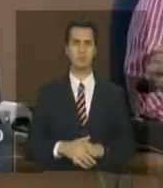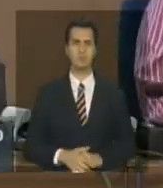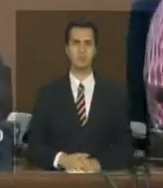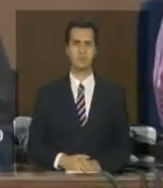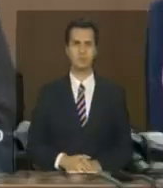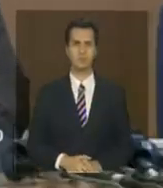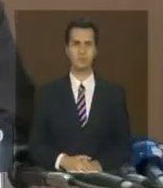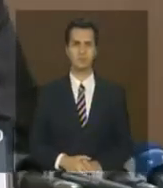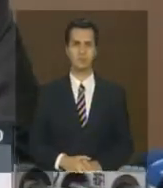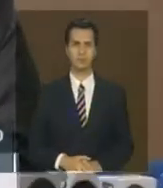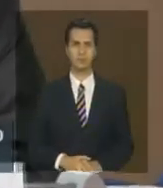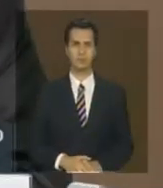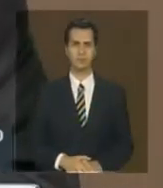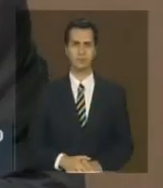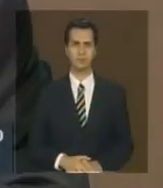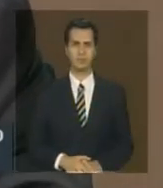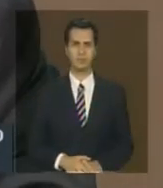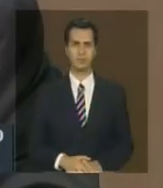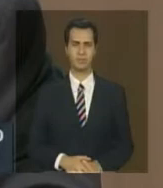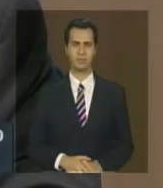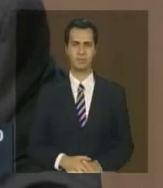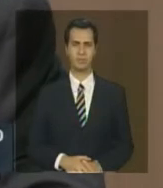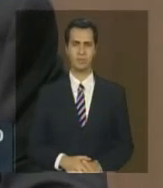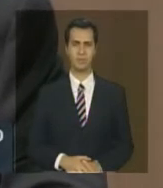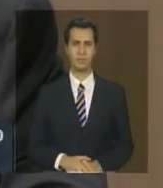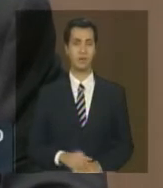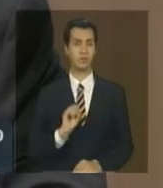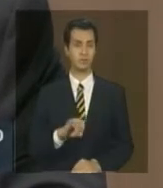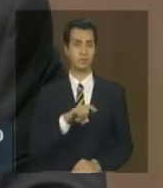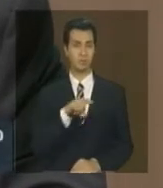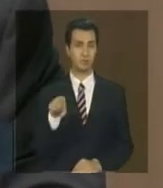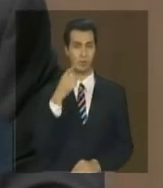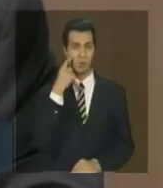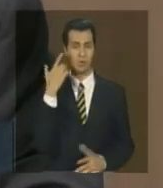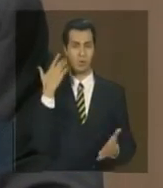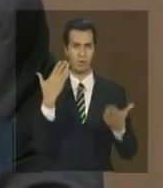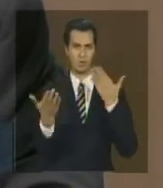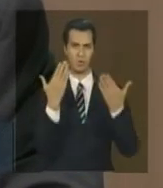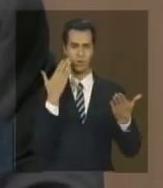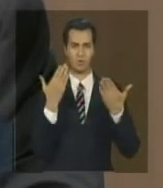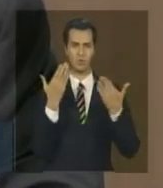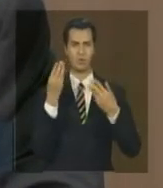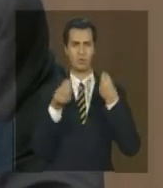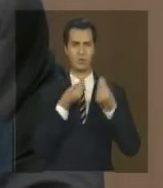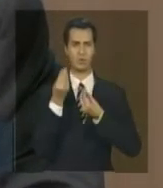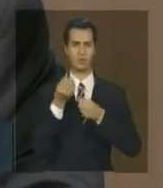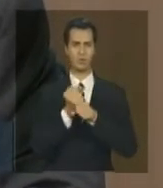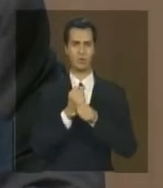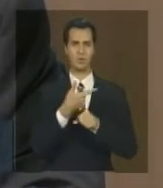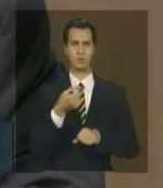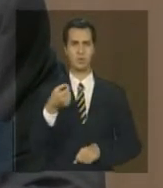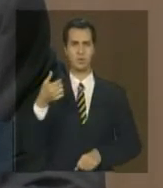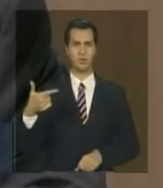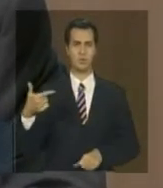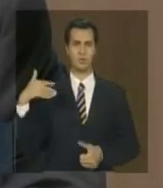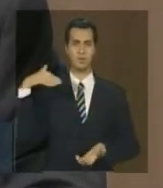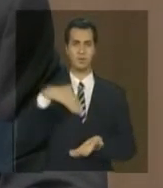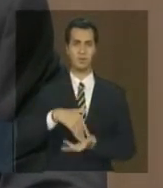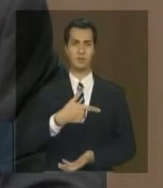esses ambientes e quando a gente compara isso com os dados referente ao período de 2002 a 2008